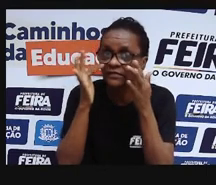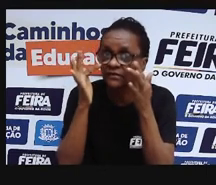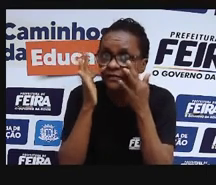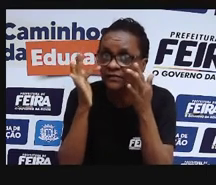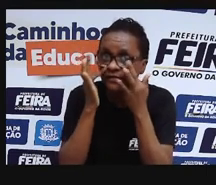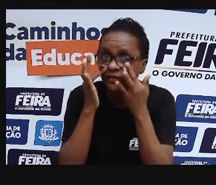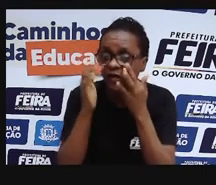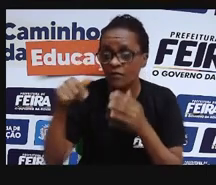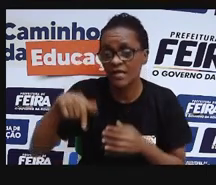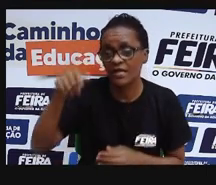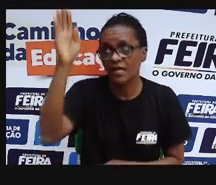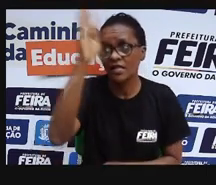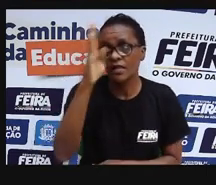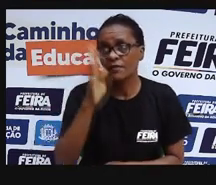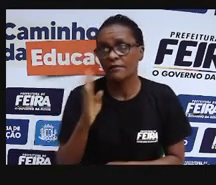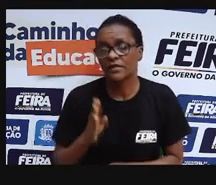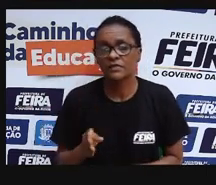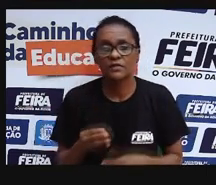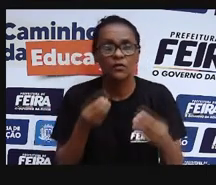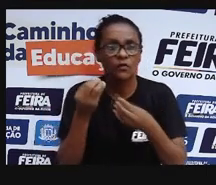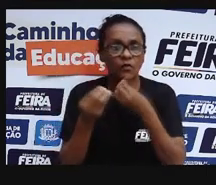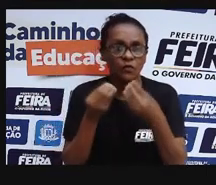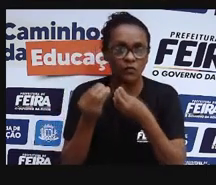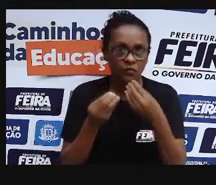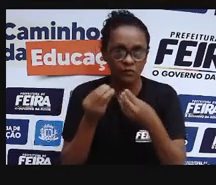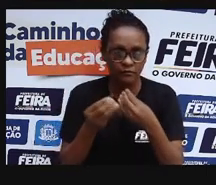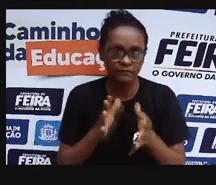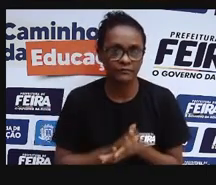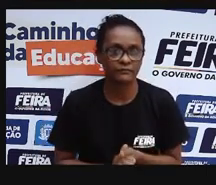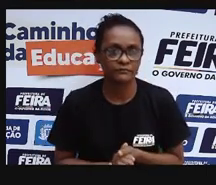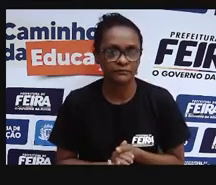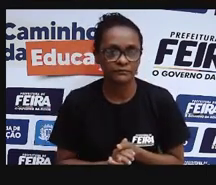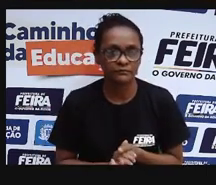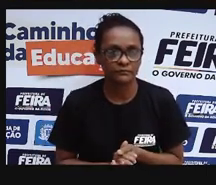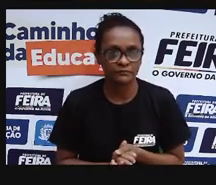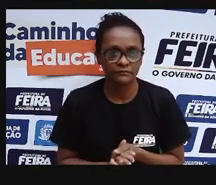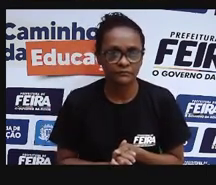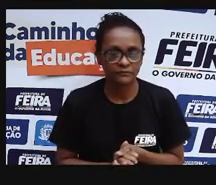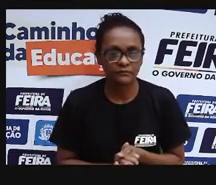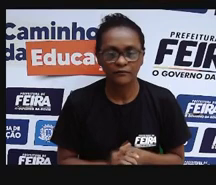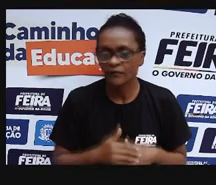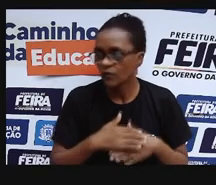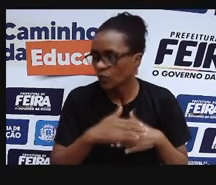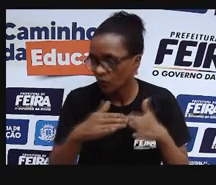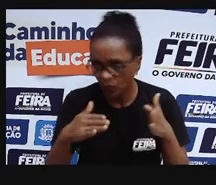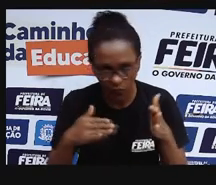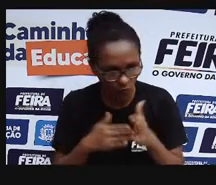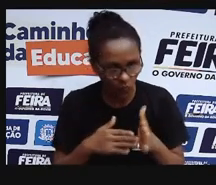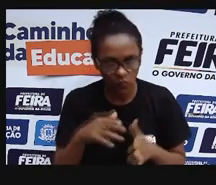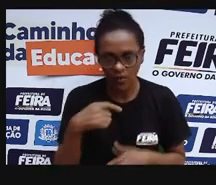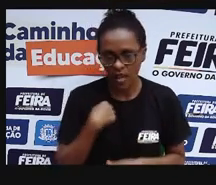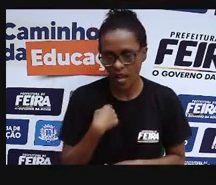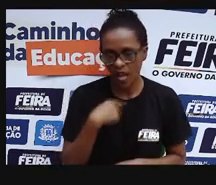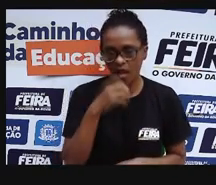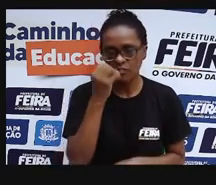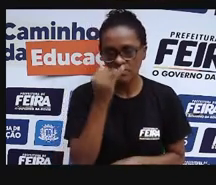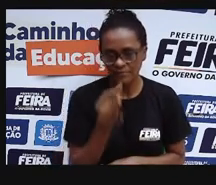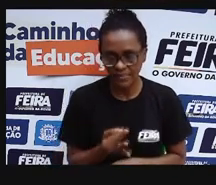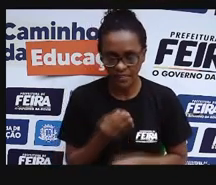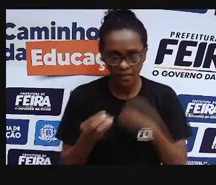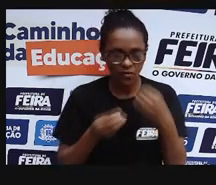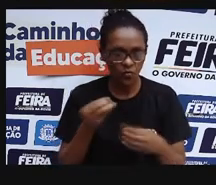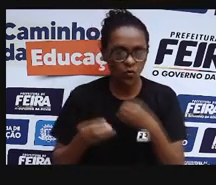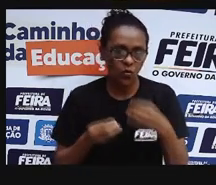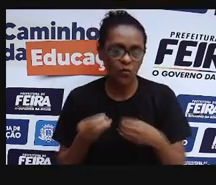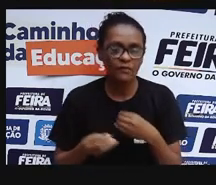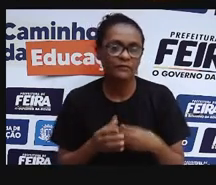No Brasil, né, no país em que nós vivemos, todas essas dimensões que a Pró acabou de falar, de